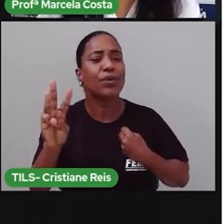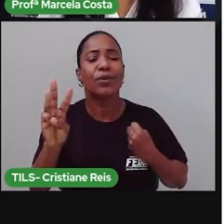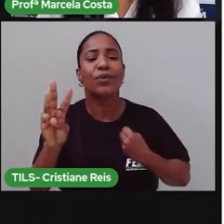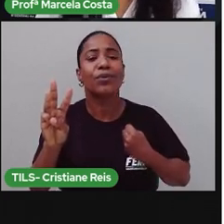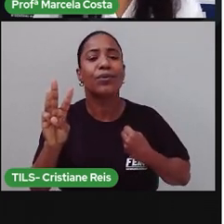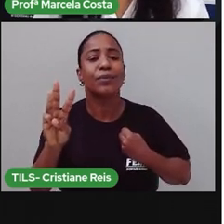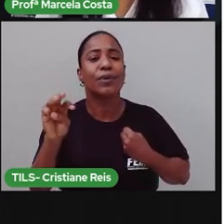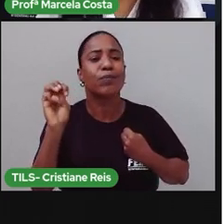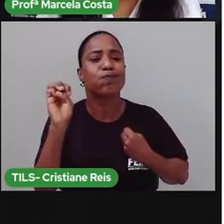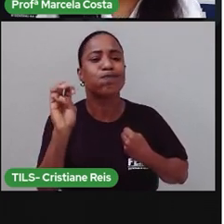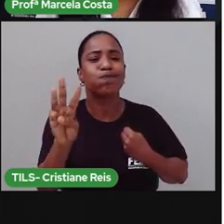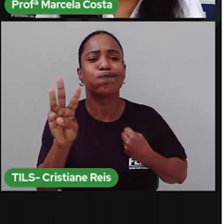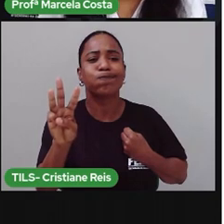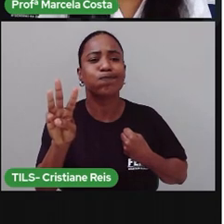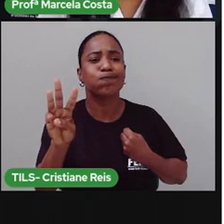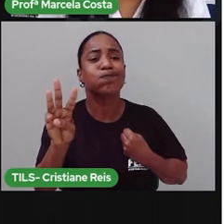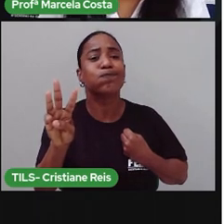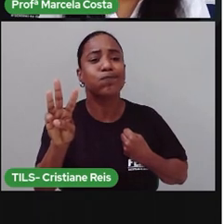tá correspondendo a essa quantidade?